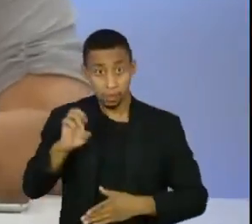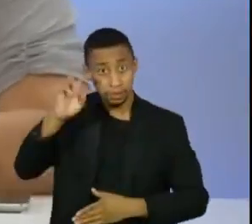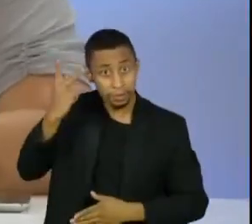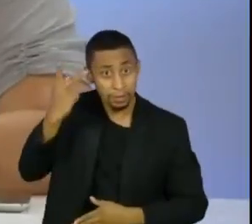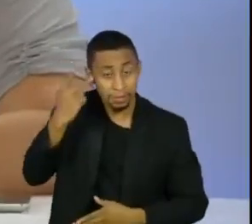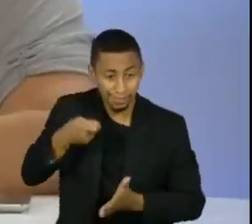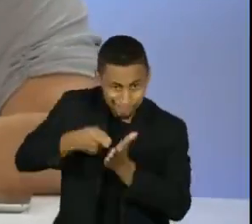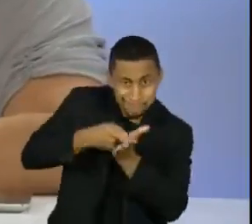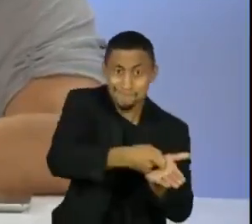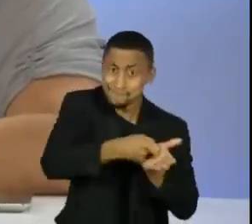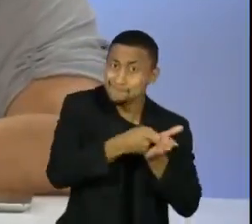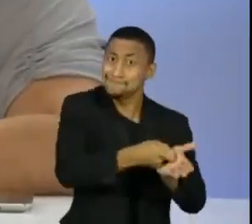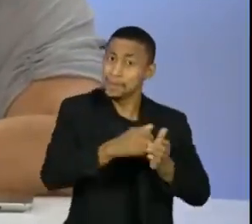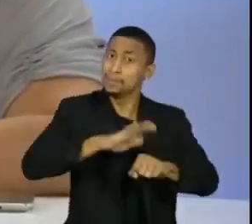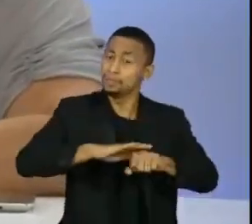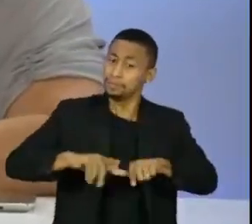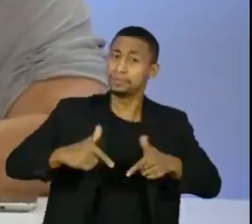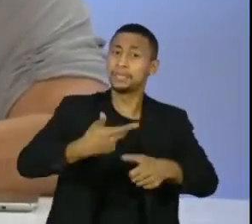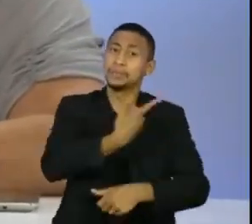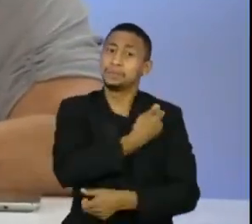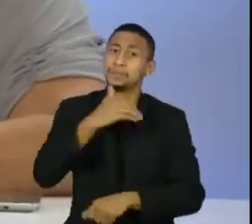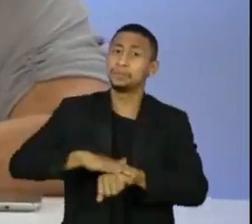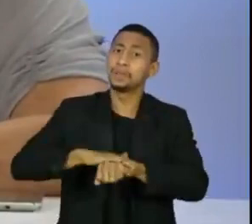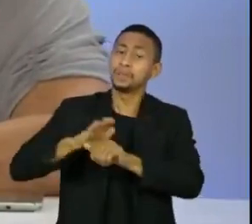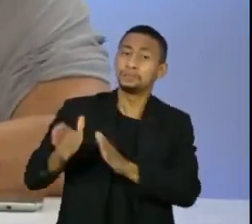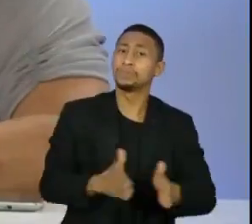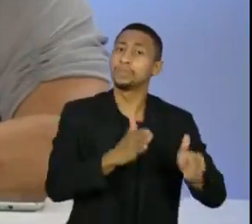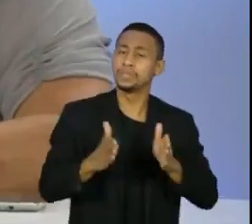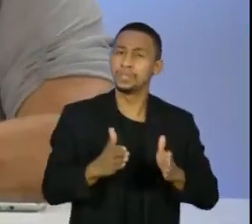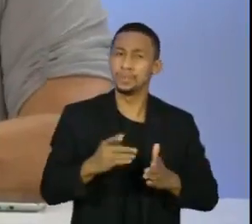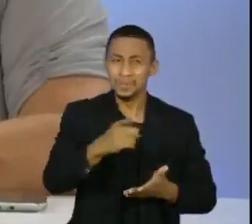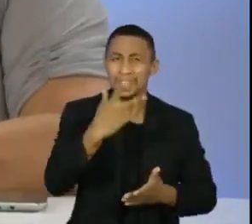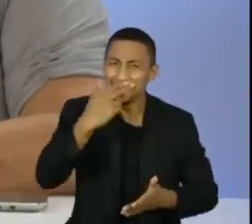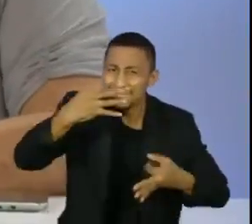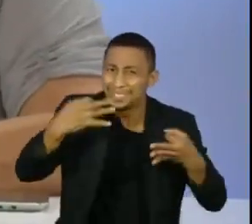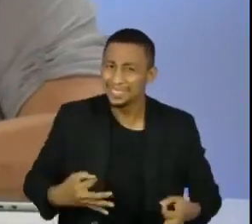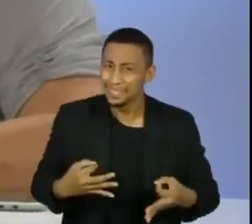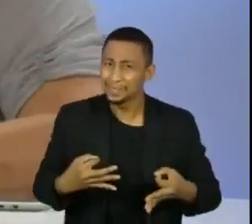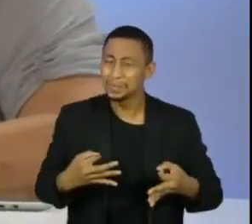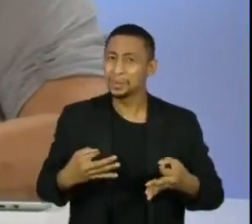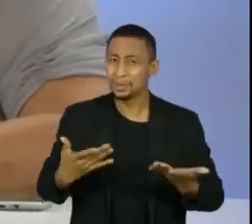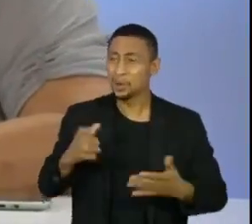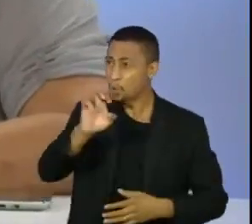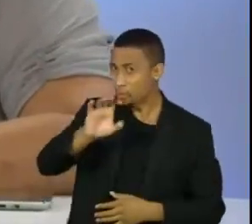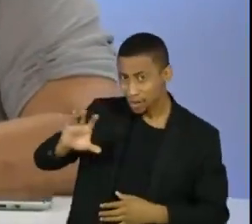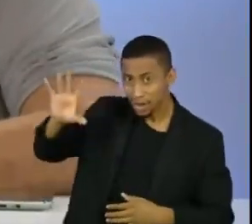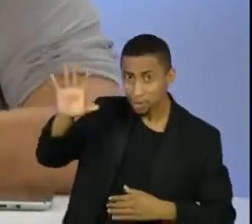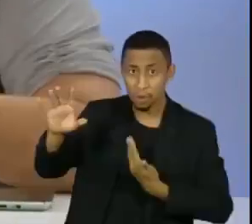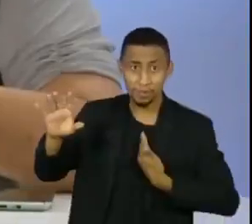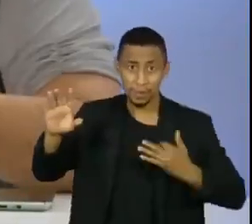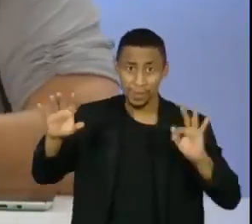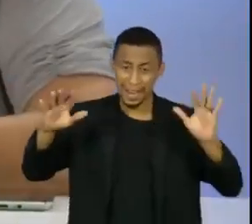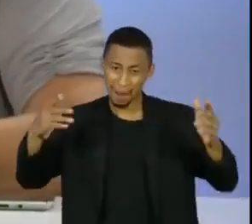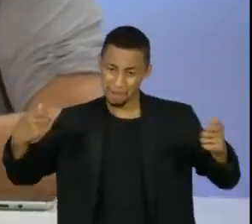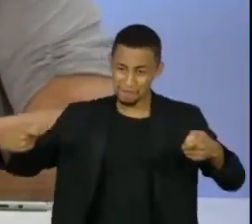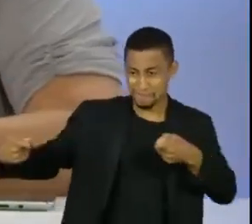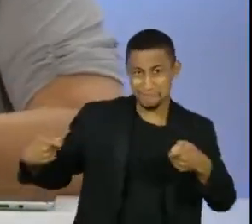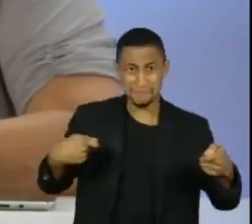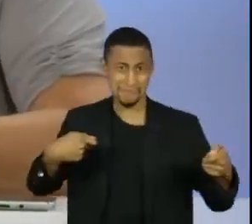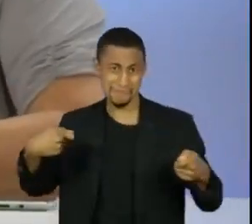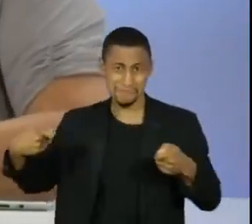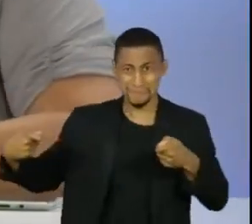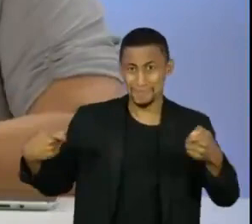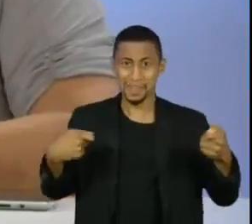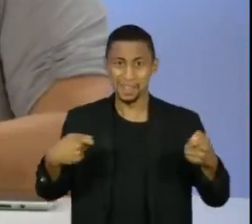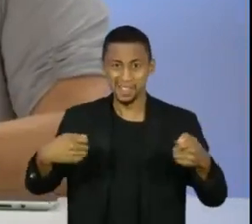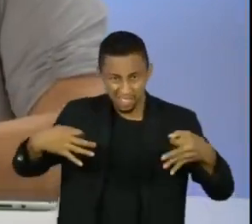legítimo esse embate presidencial com os governadores, até porque o Senado representa as federações. Mas assim, é legítimo um